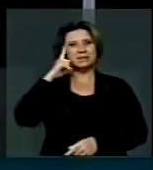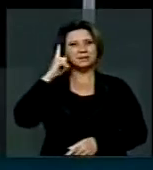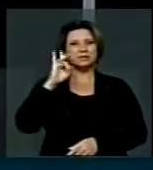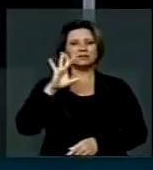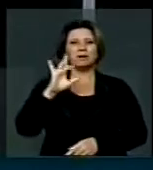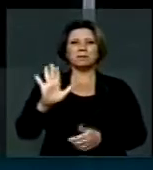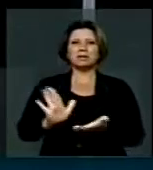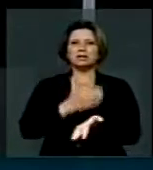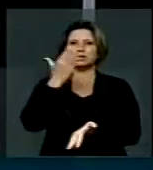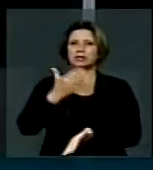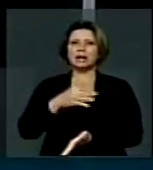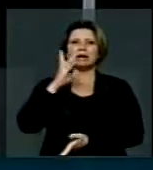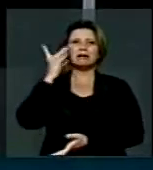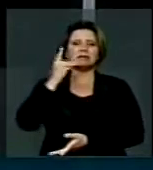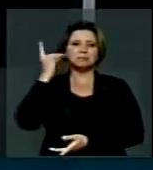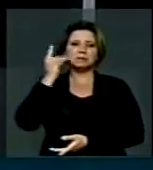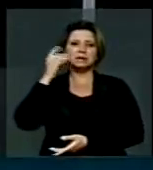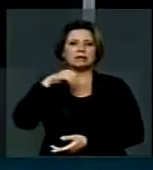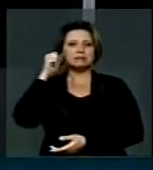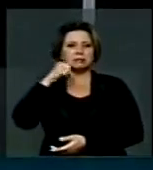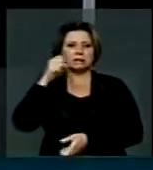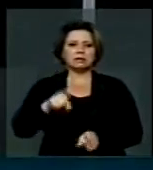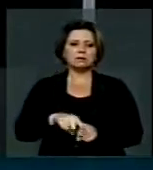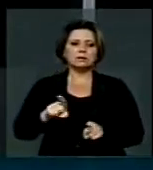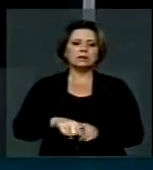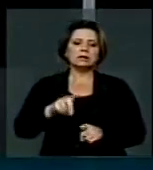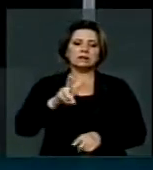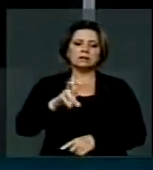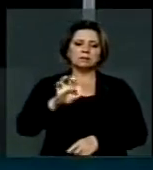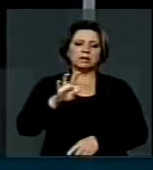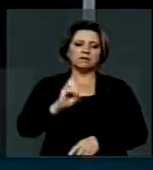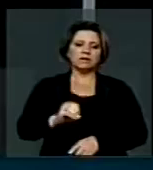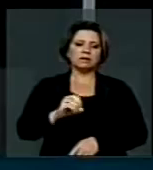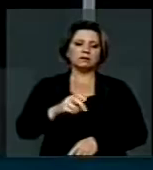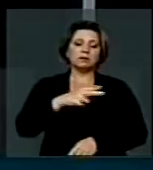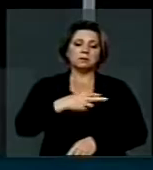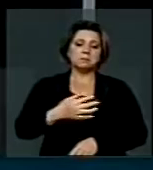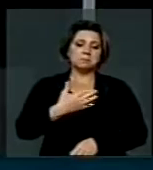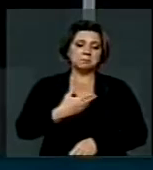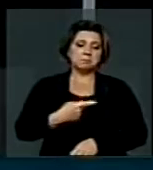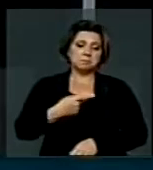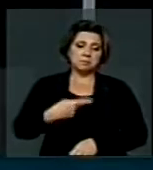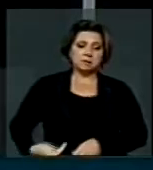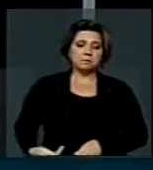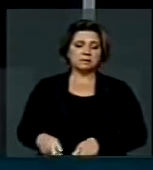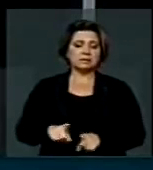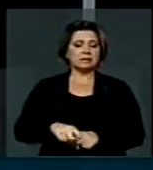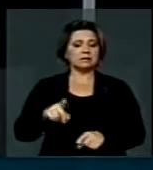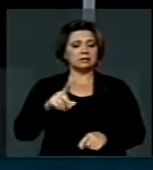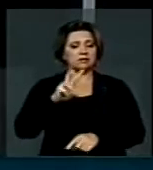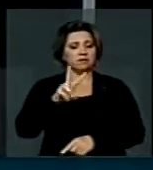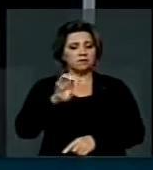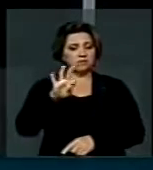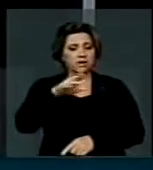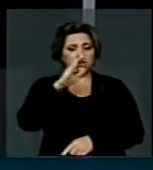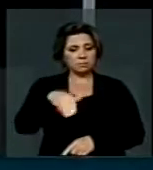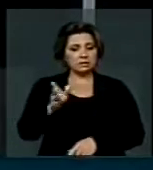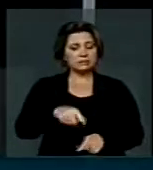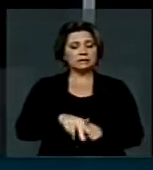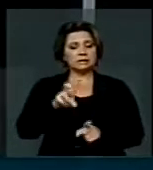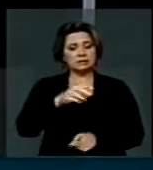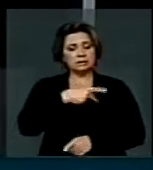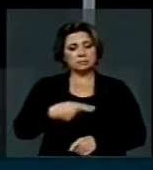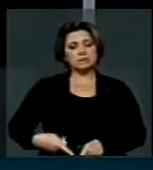mandatos de forma aberta e também a derrubada dos vetos presidenciais. Quero registrar que nós achamos que foi uma